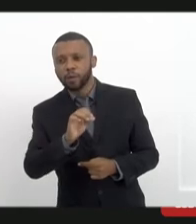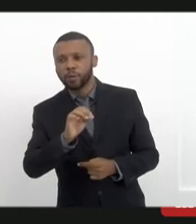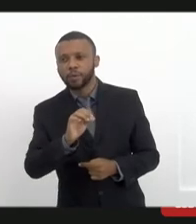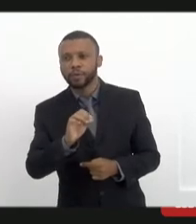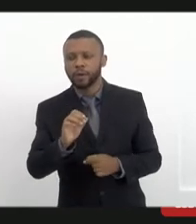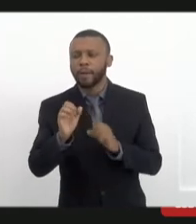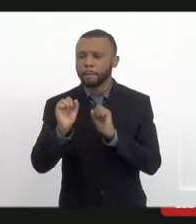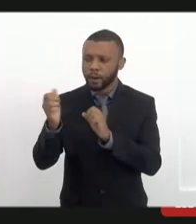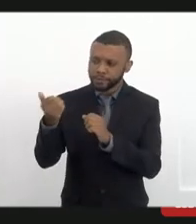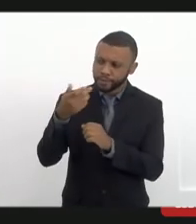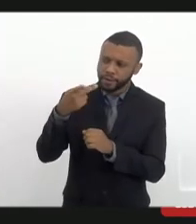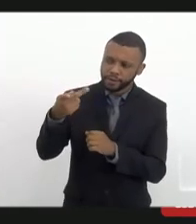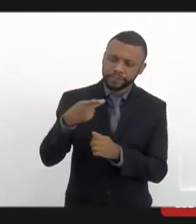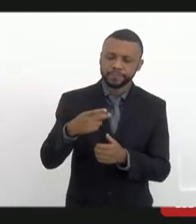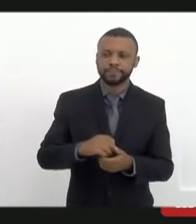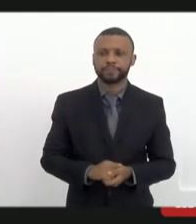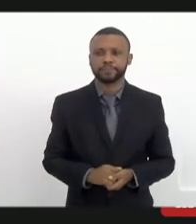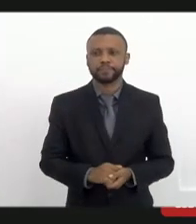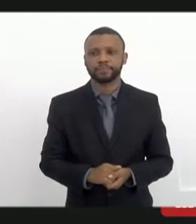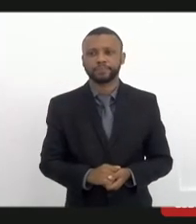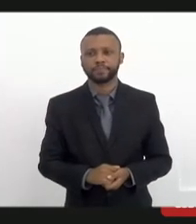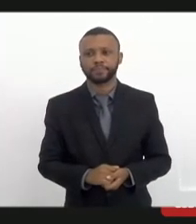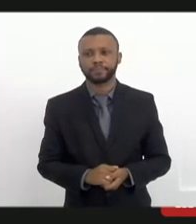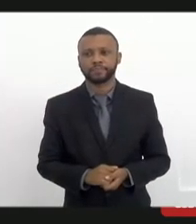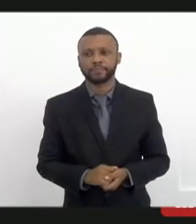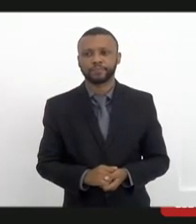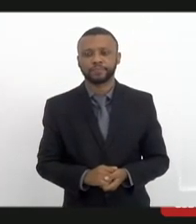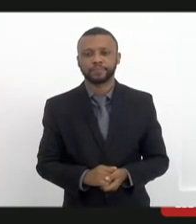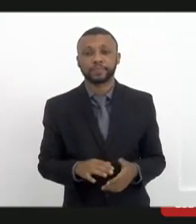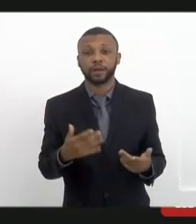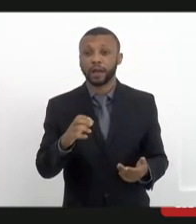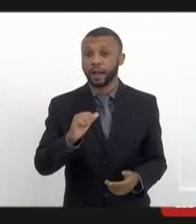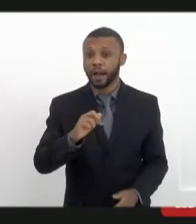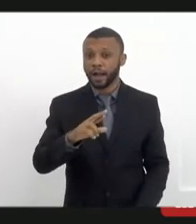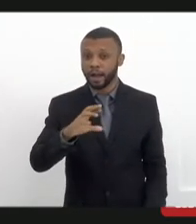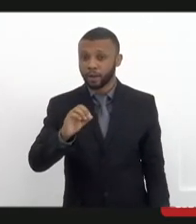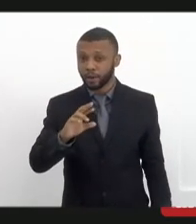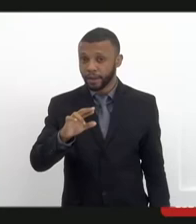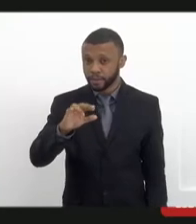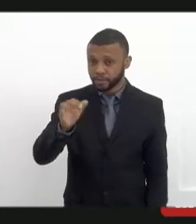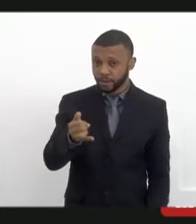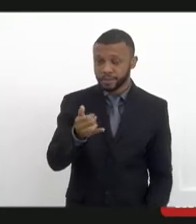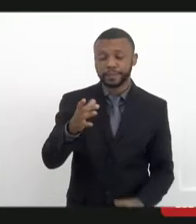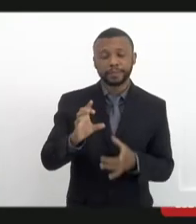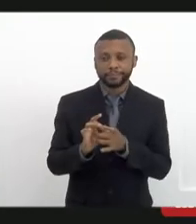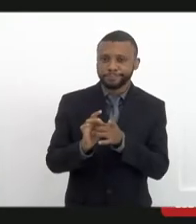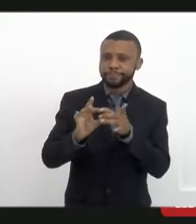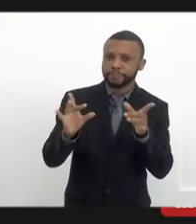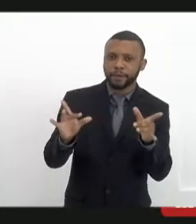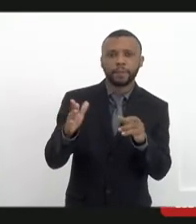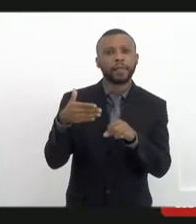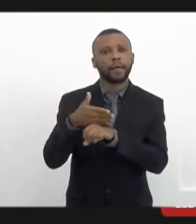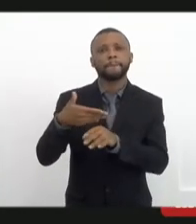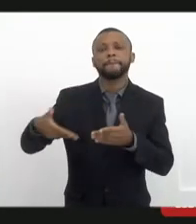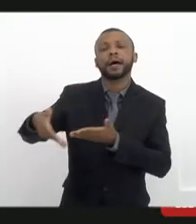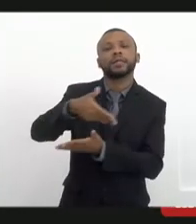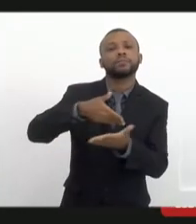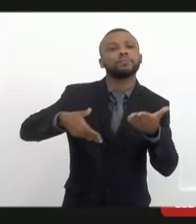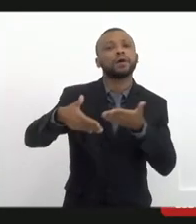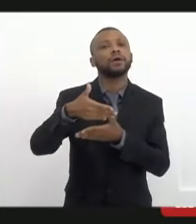Pode não, Ângelo, diga, diga, Ângelo, por favor. Não, a Arco RJ se coloca à disposição para estar participando desse